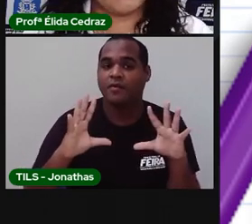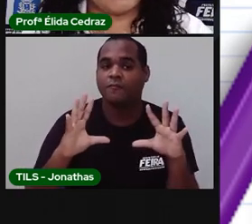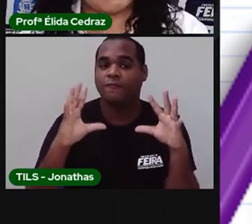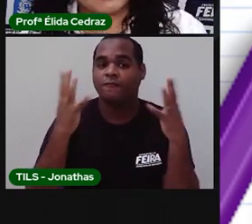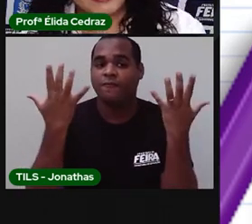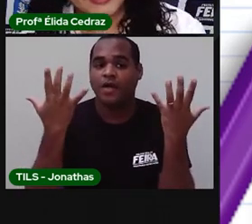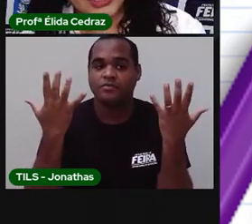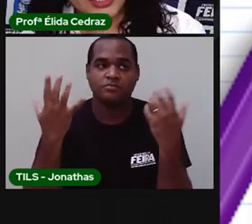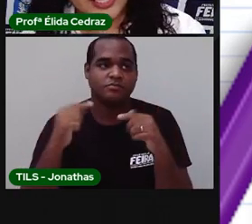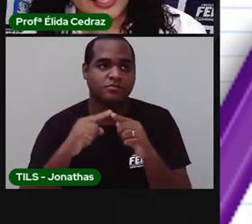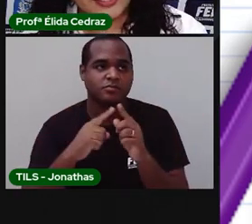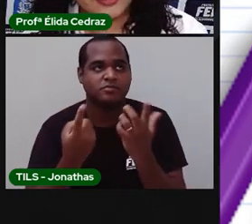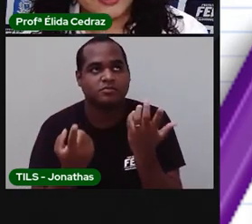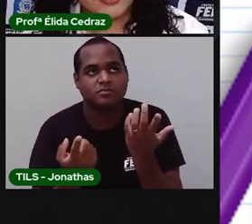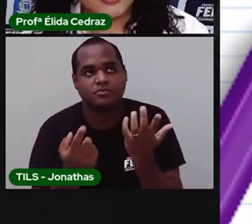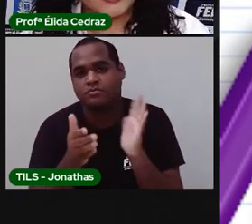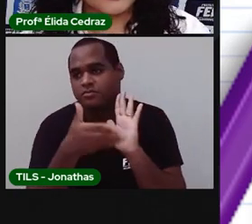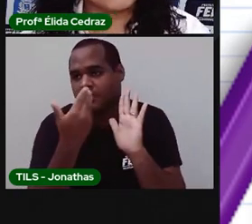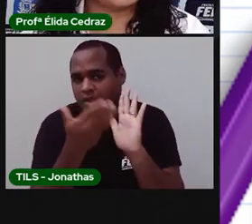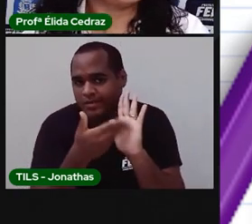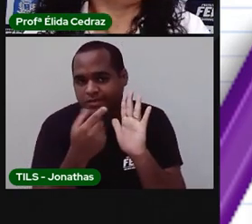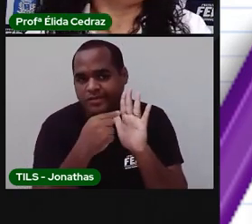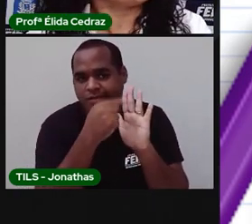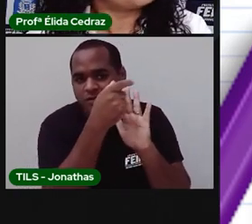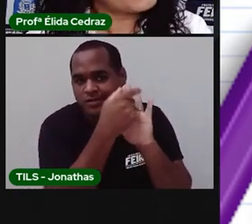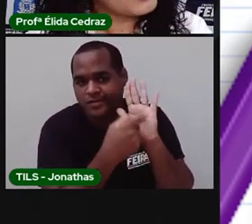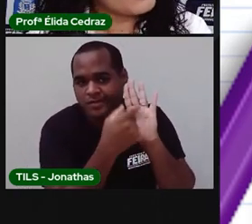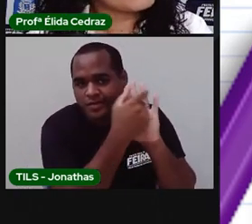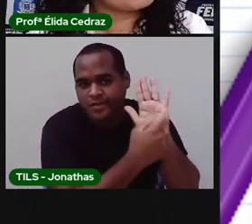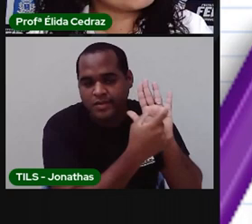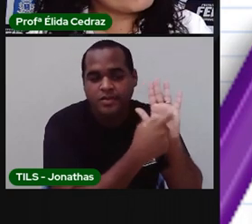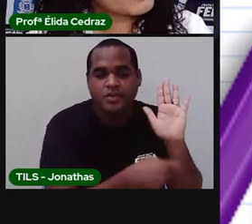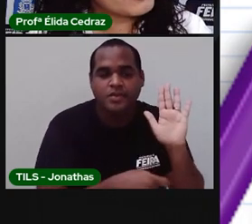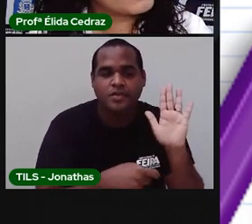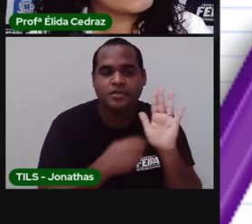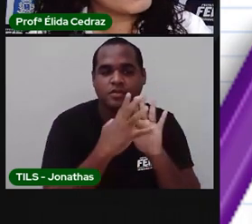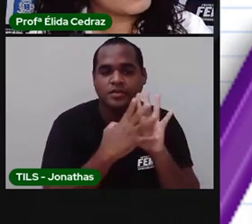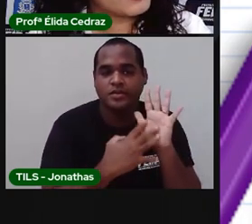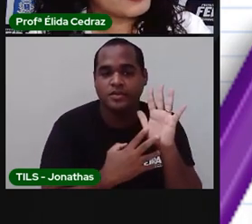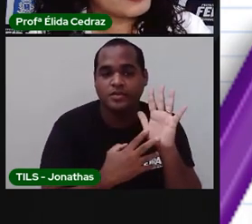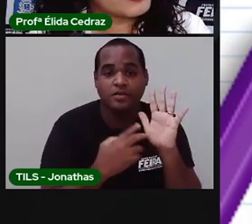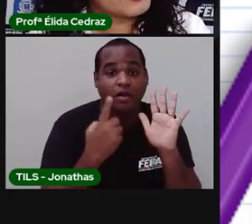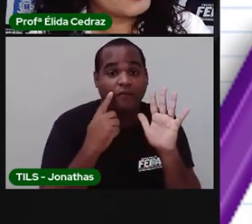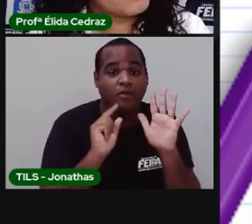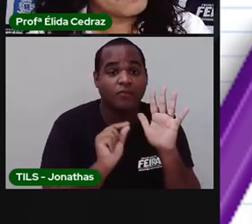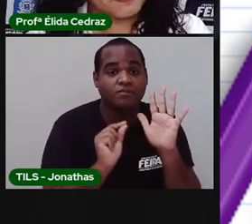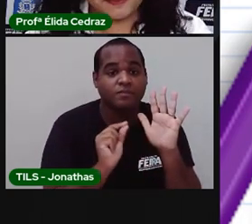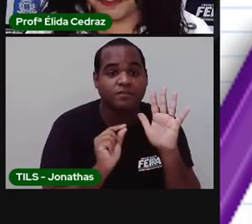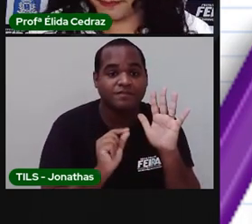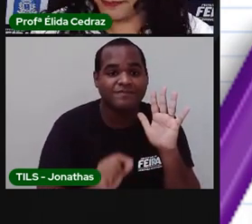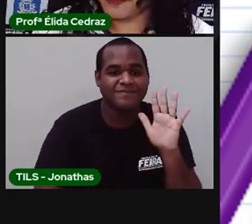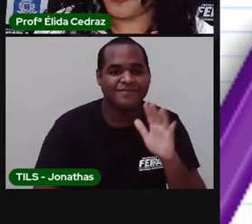Festa, lista... O que nós vamos fazer nessas listas?